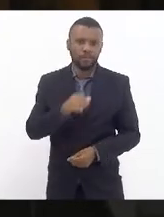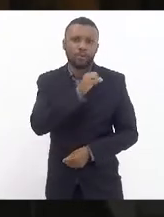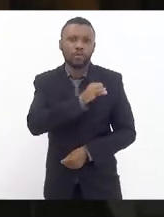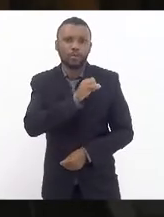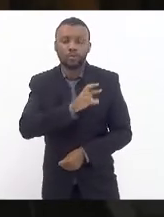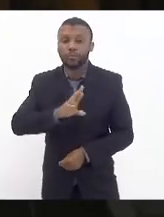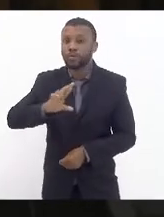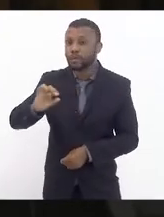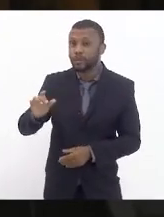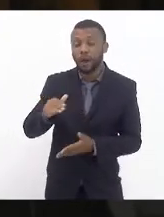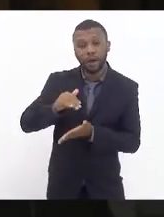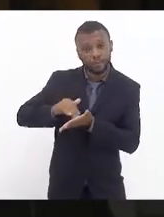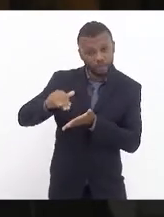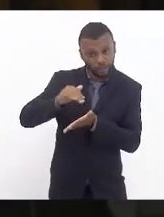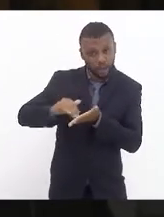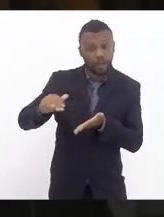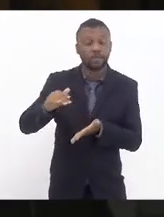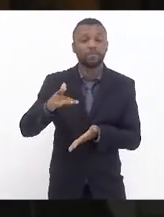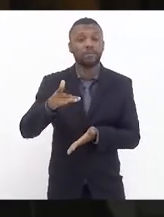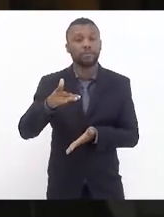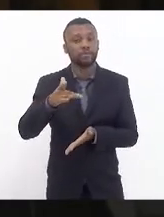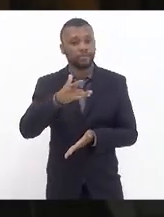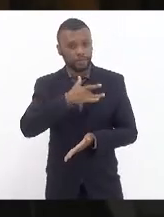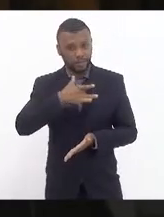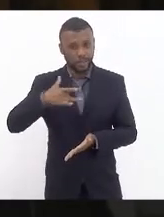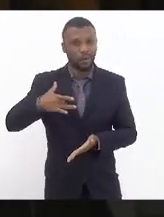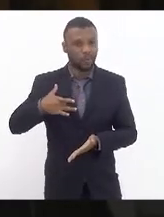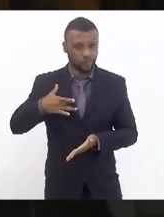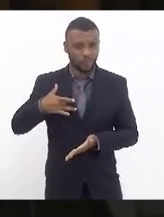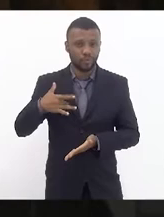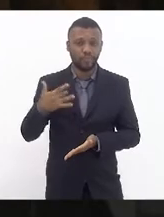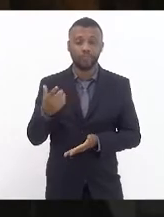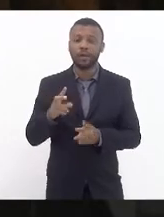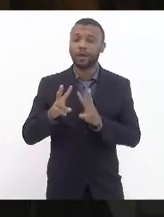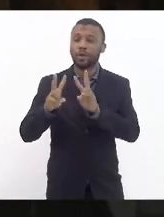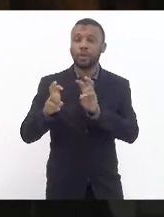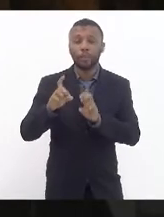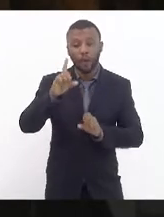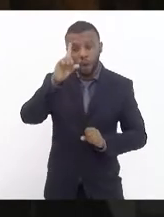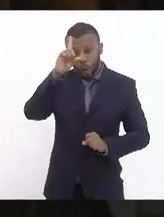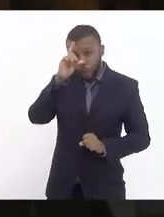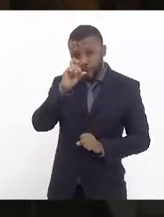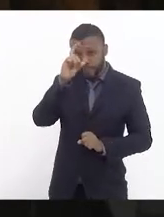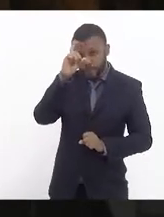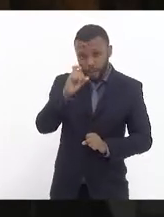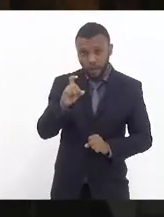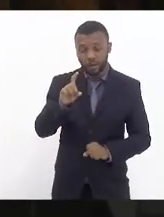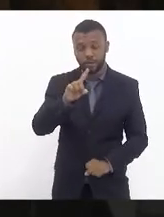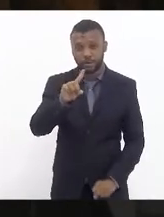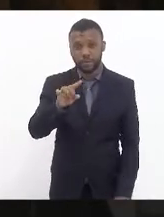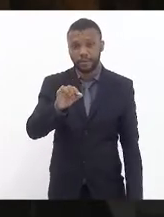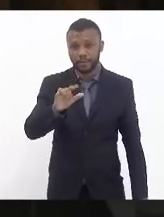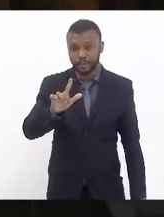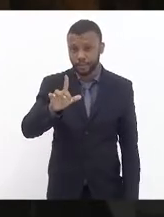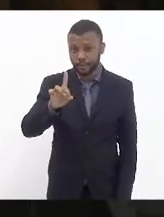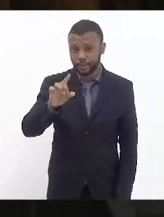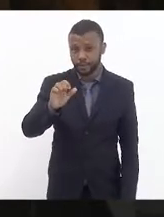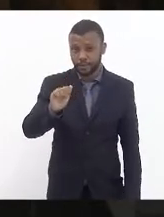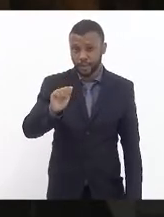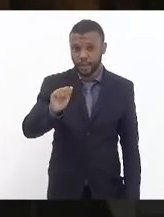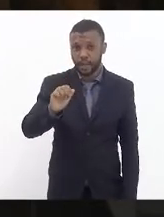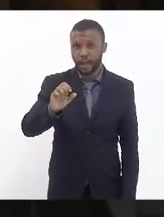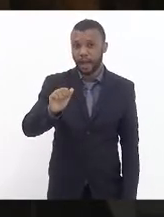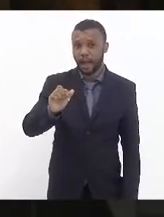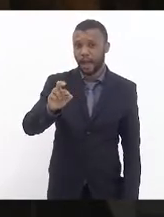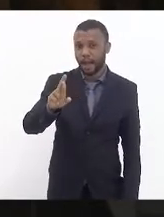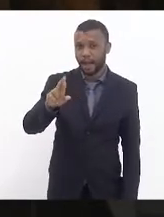ao secretário estadual de saúde. O hospital regional Zilda Arnes, que fica em Volta